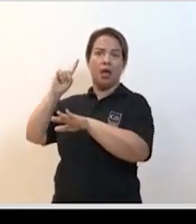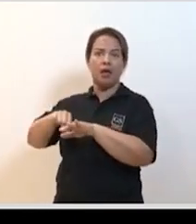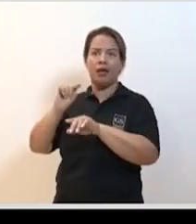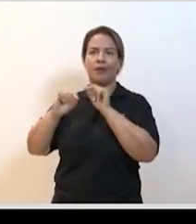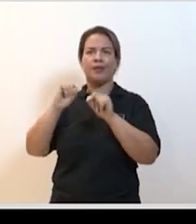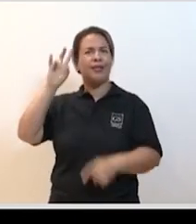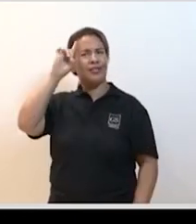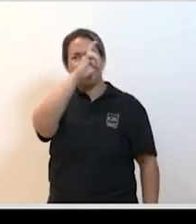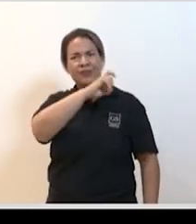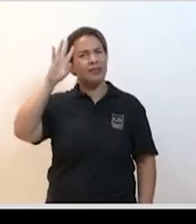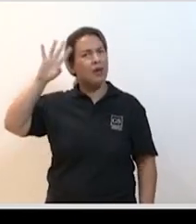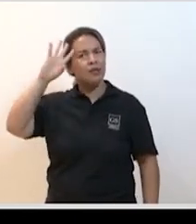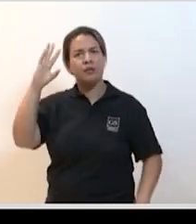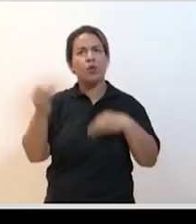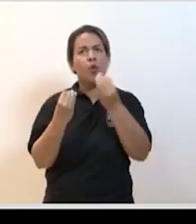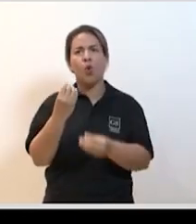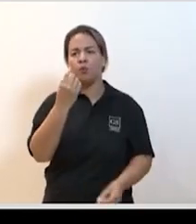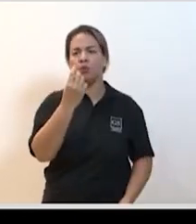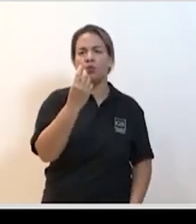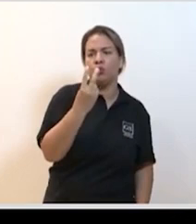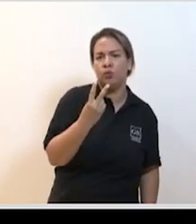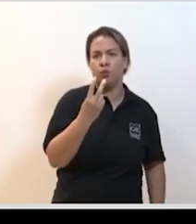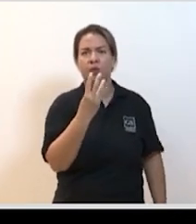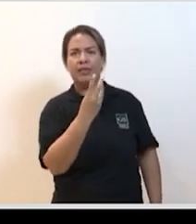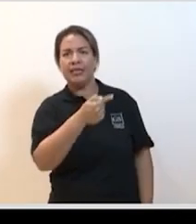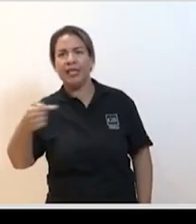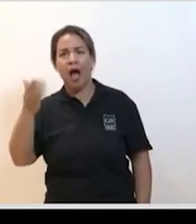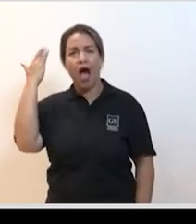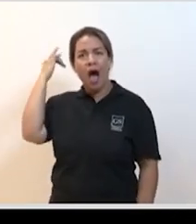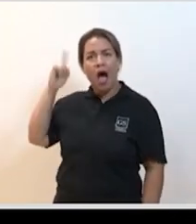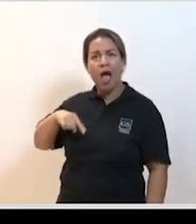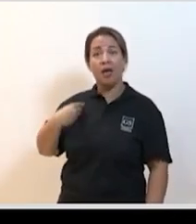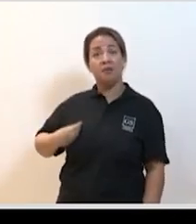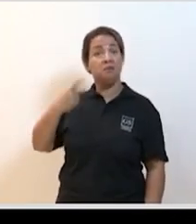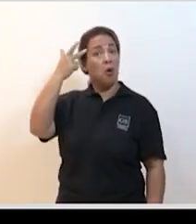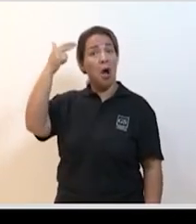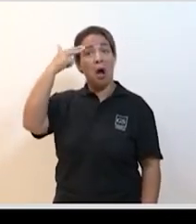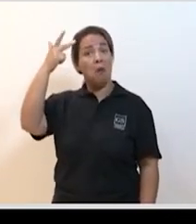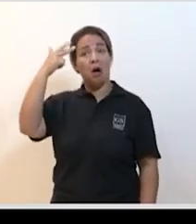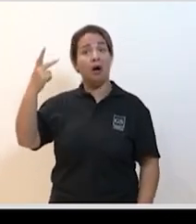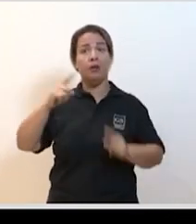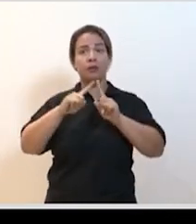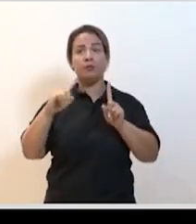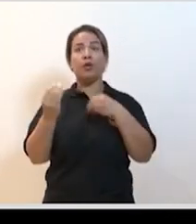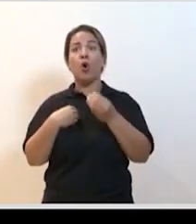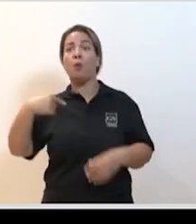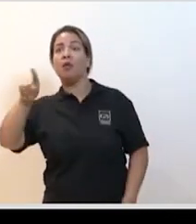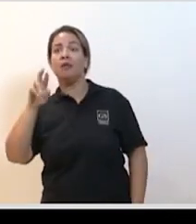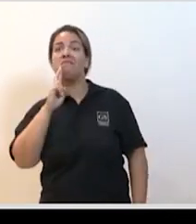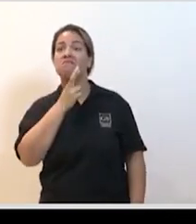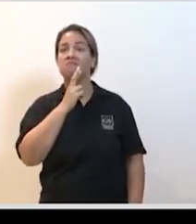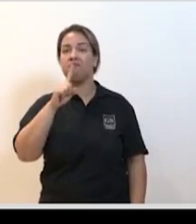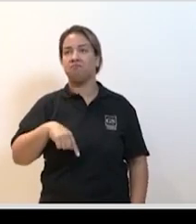imaginar que a gente há dois três semanas atrás estava vivendo habitualmente como a gente faz as coisas no dia a dia indo aos bares indo aos restaurantes